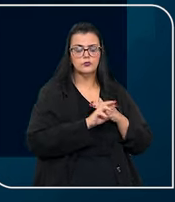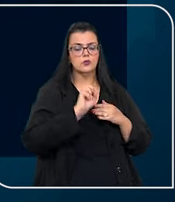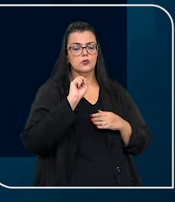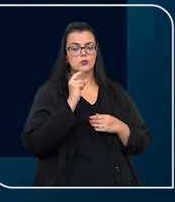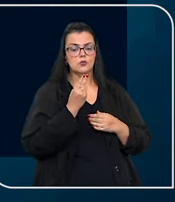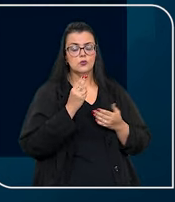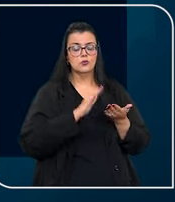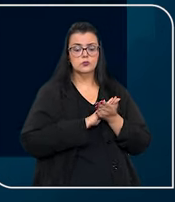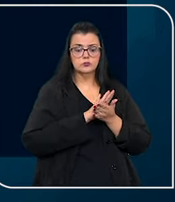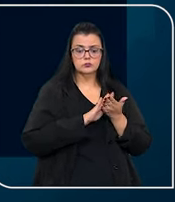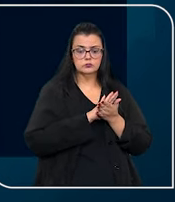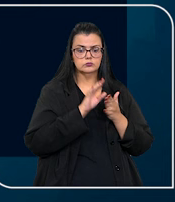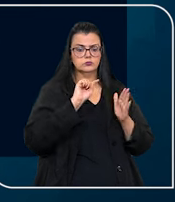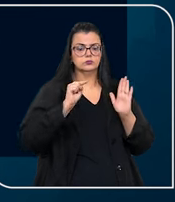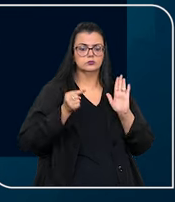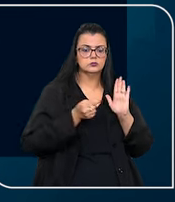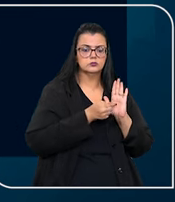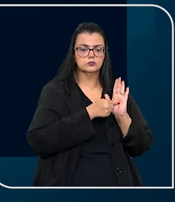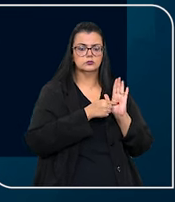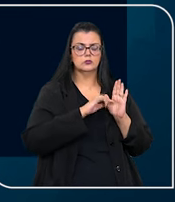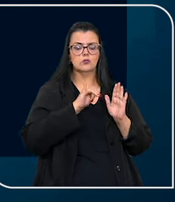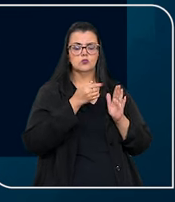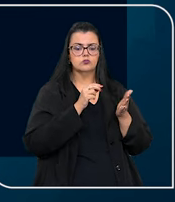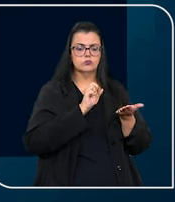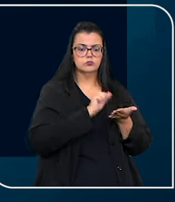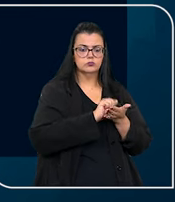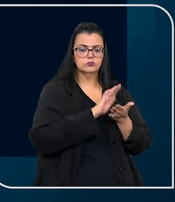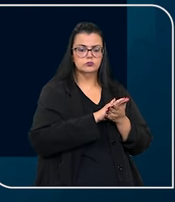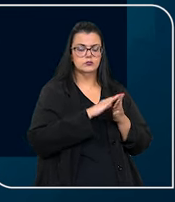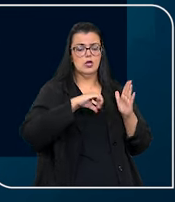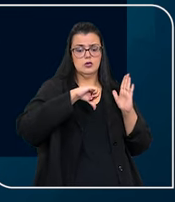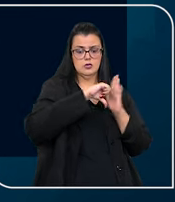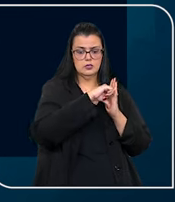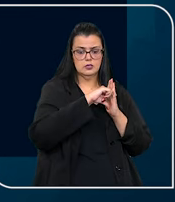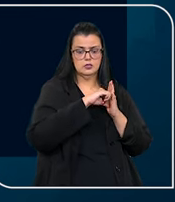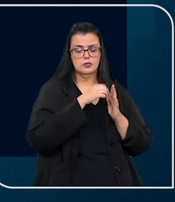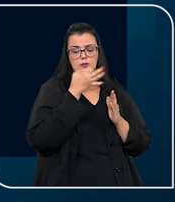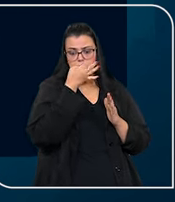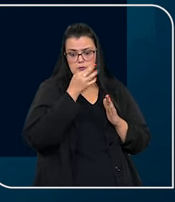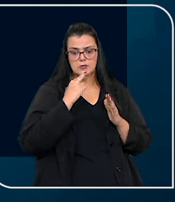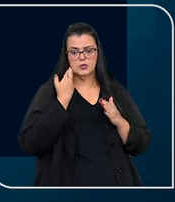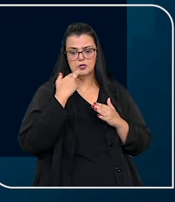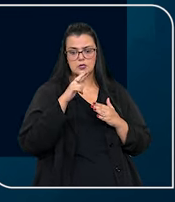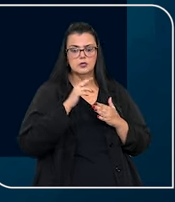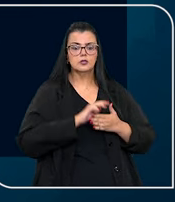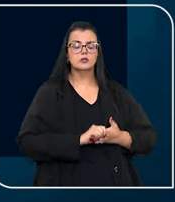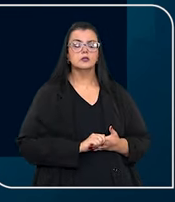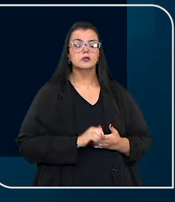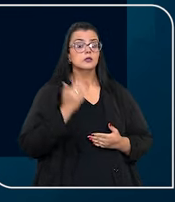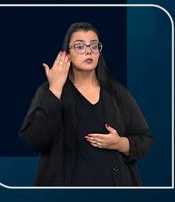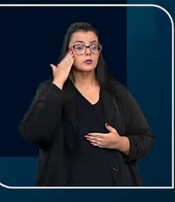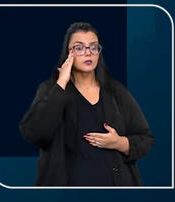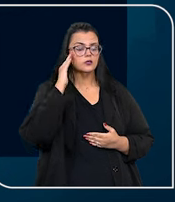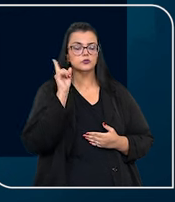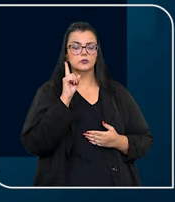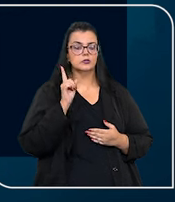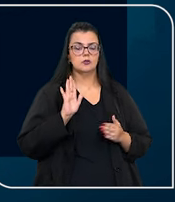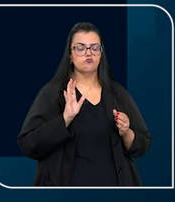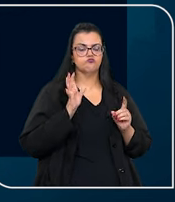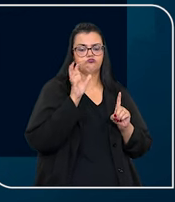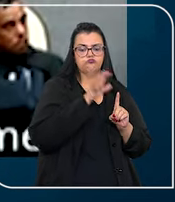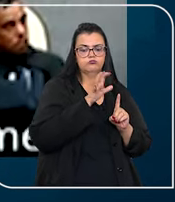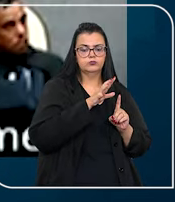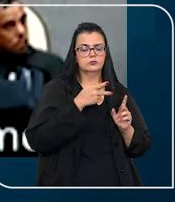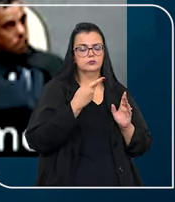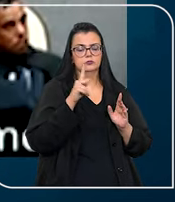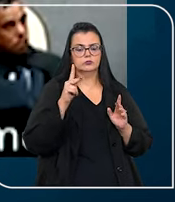ou até sem o oferecimento de denúncia ou ajuizamento de queixa-crime. O ministro explicou ainda que este entendimento não afeta